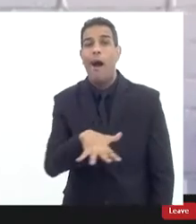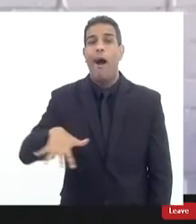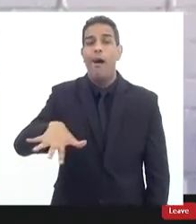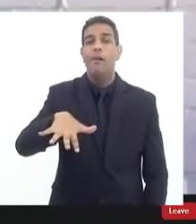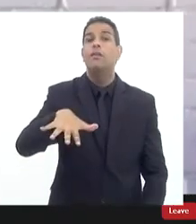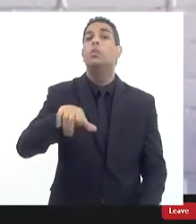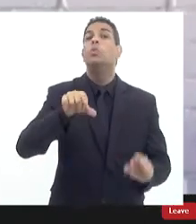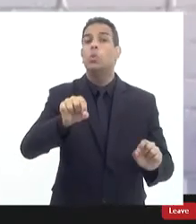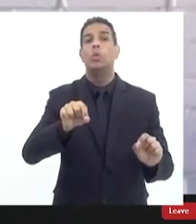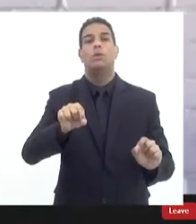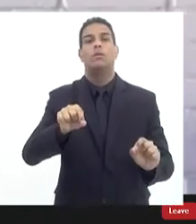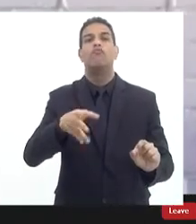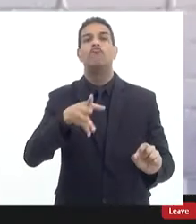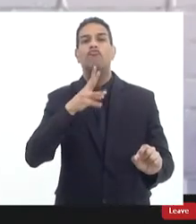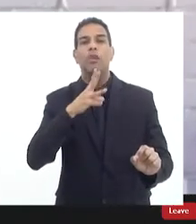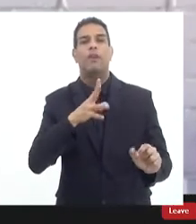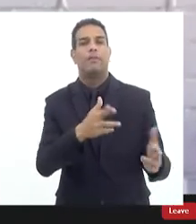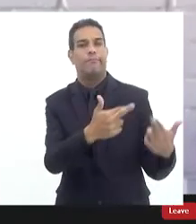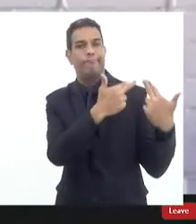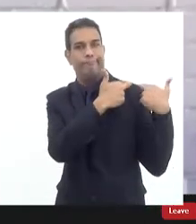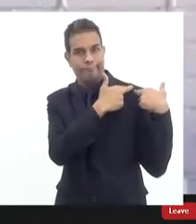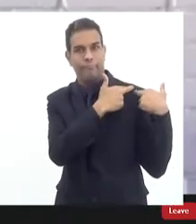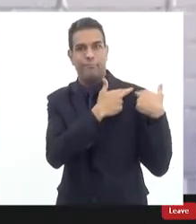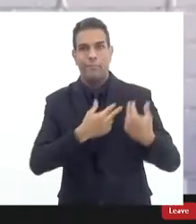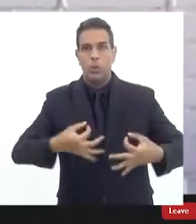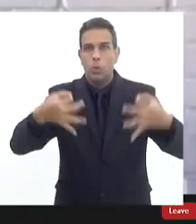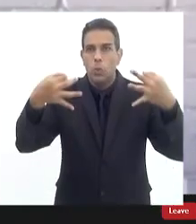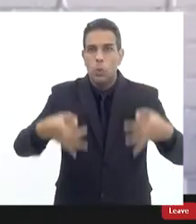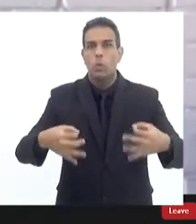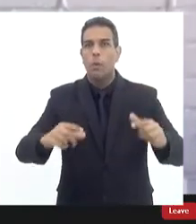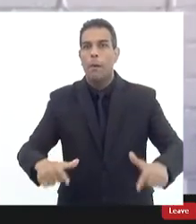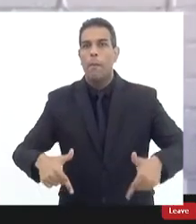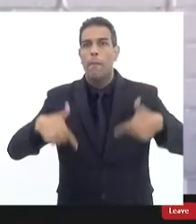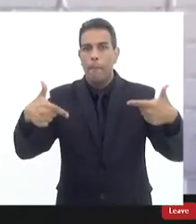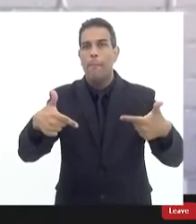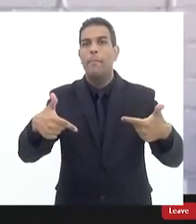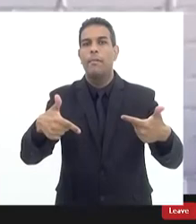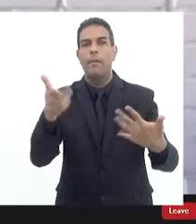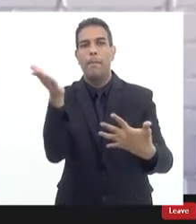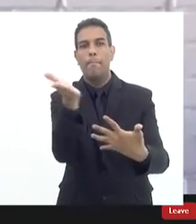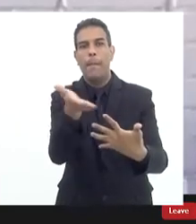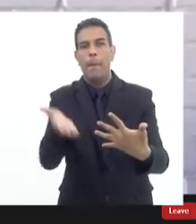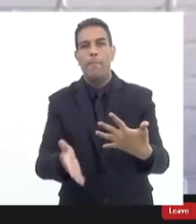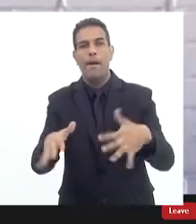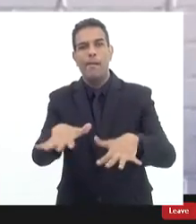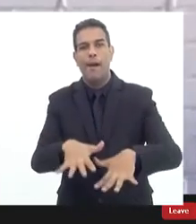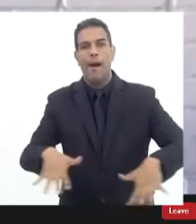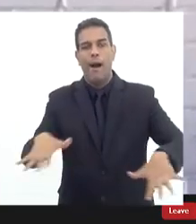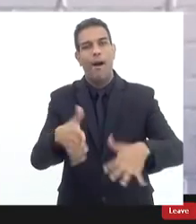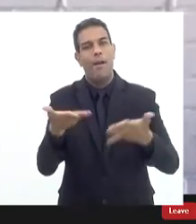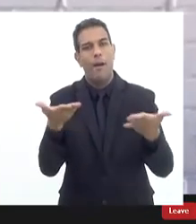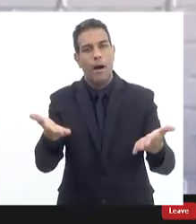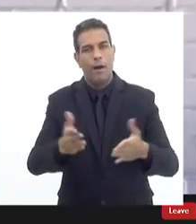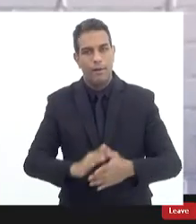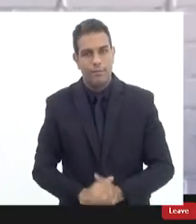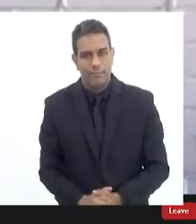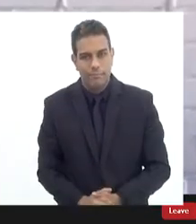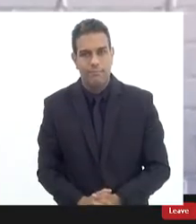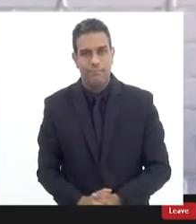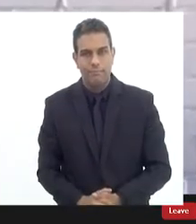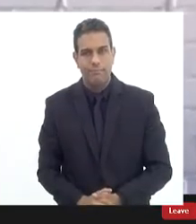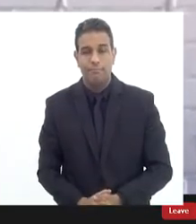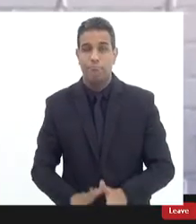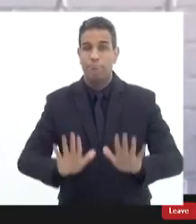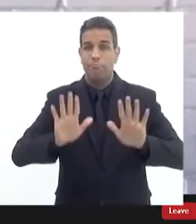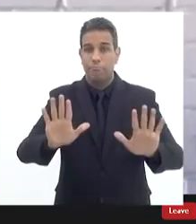secretários que são aqueles que respondem efetivamente pelas pastas que coordenam então a